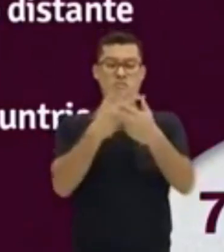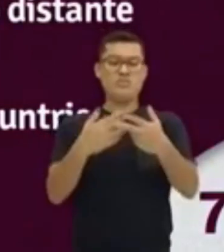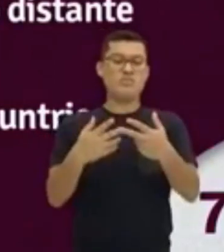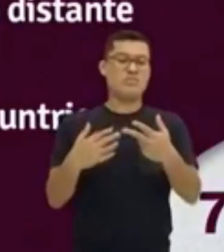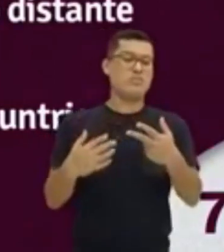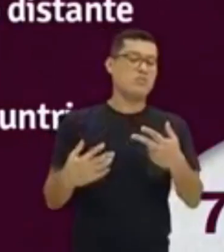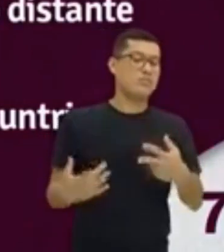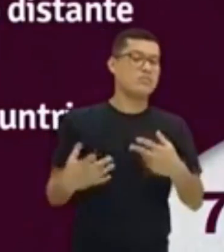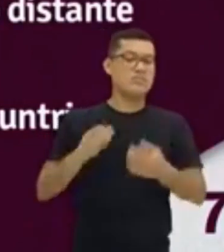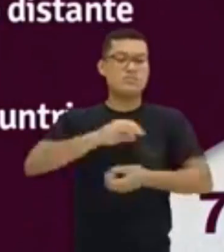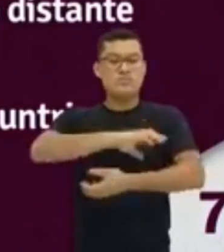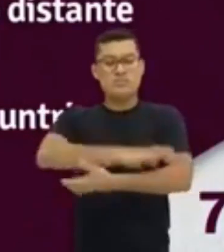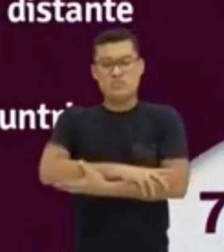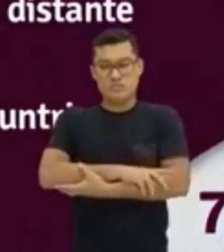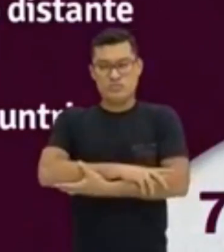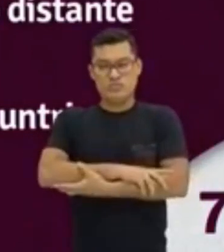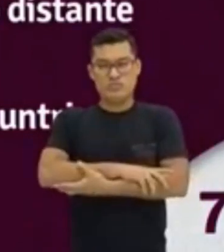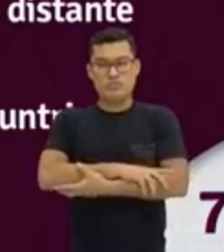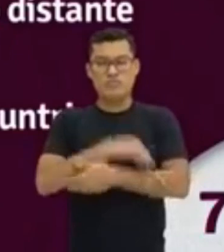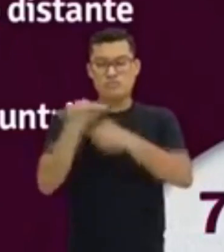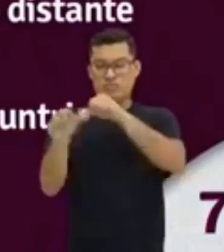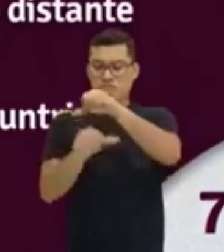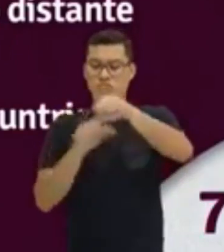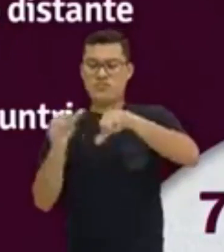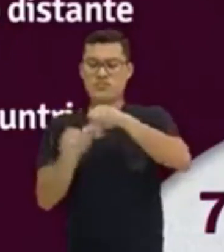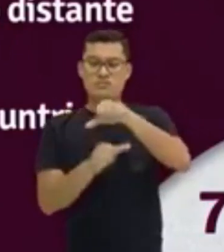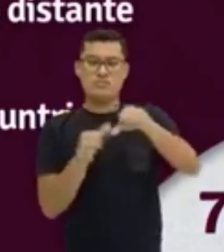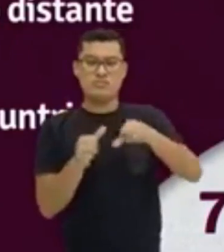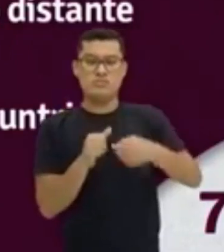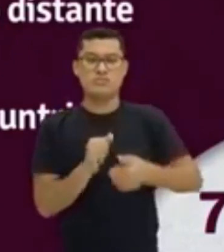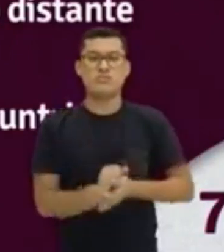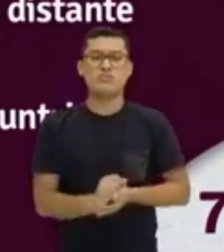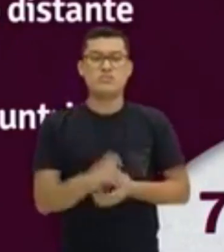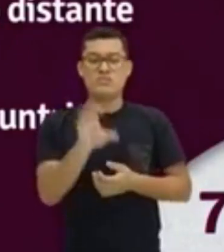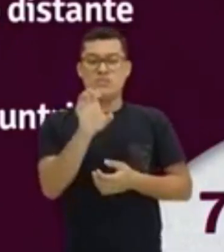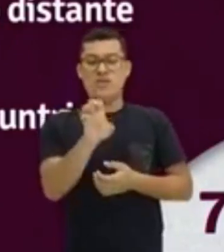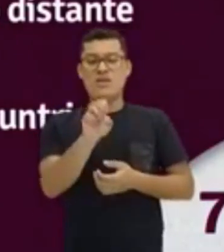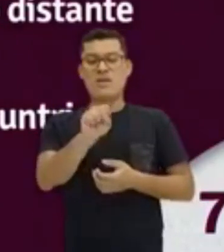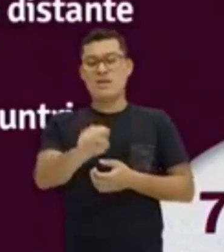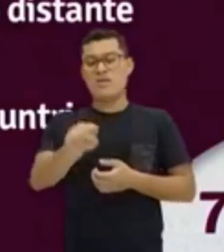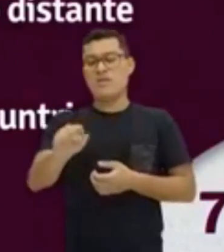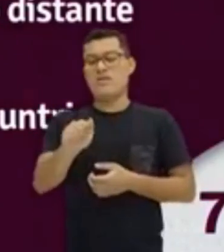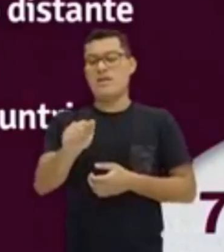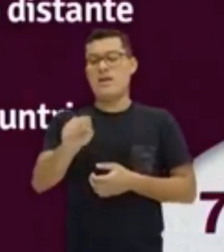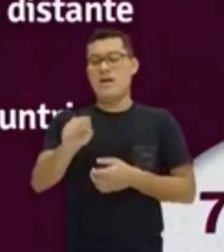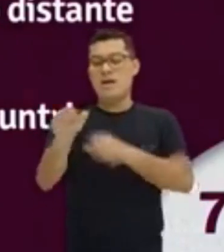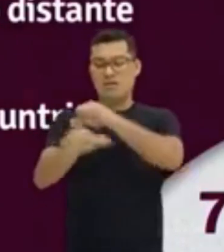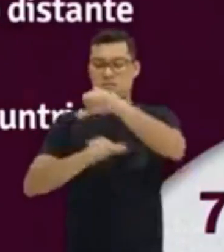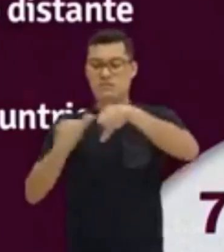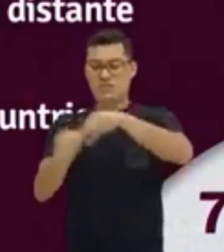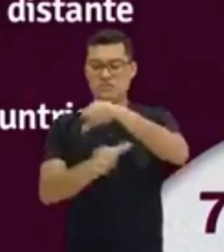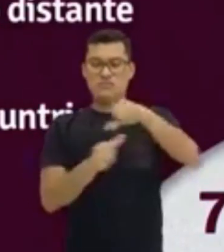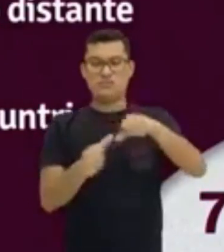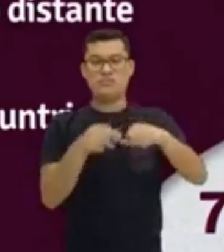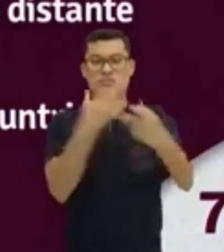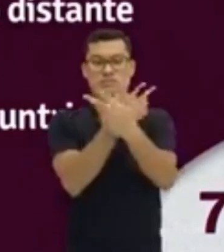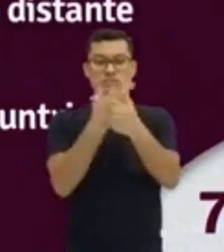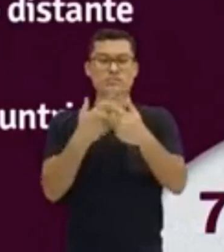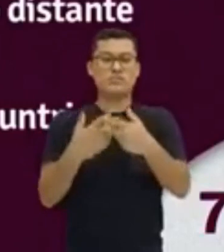Mudou. Mudou. Então, essas. Virou essas estátuas.